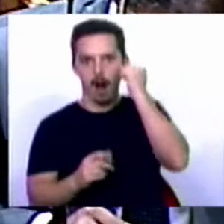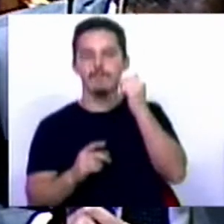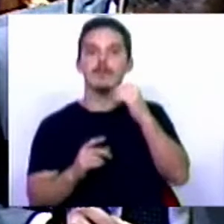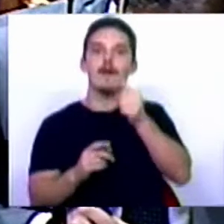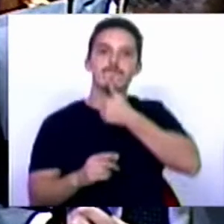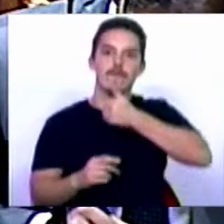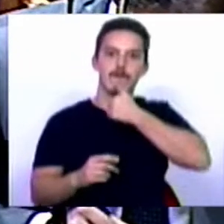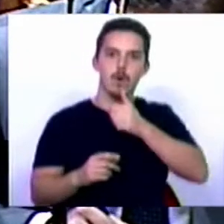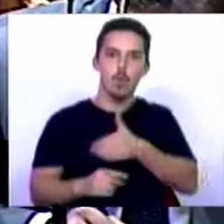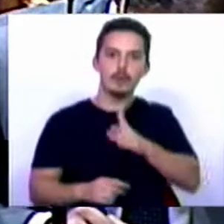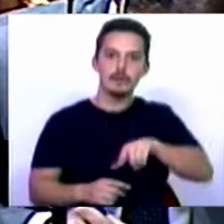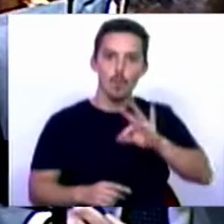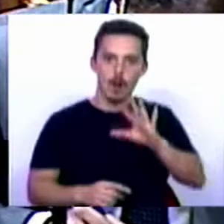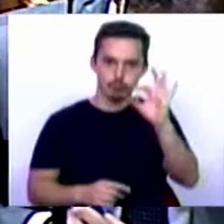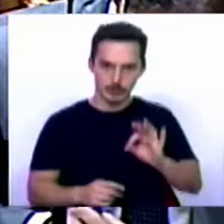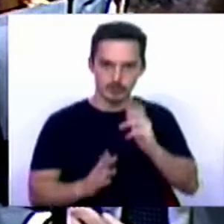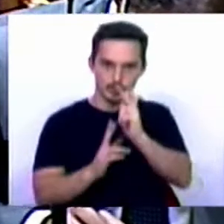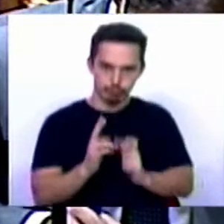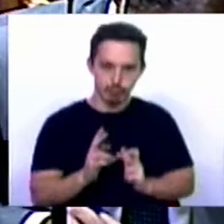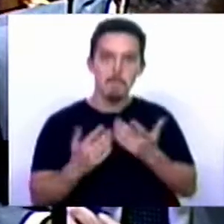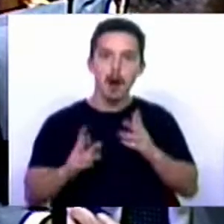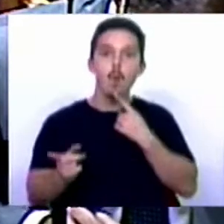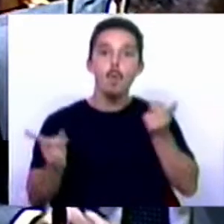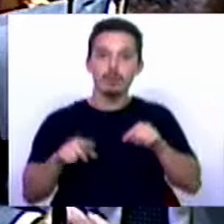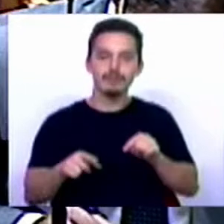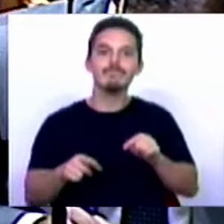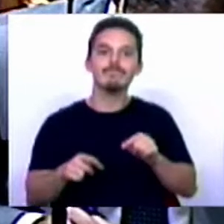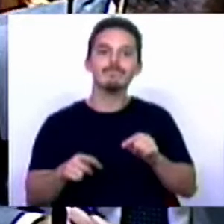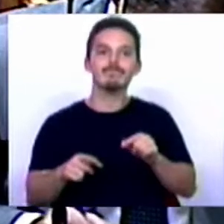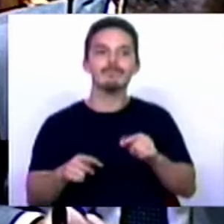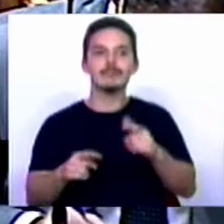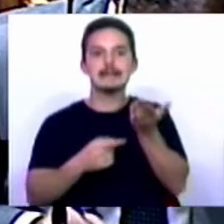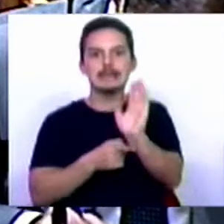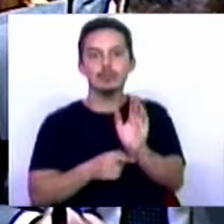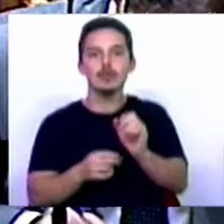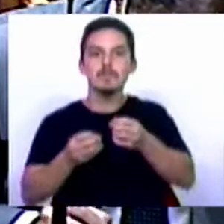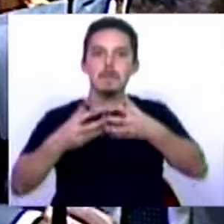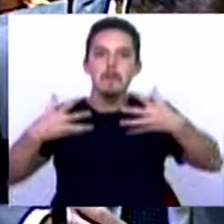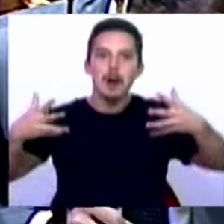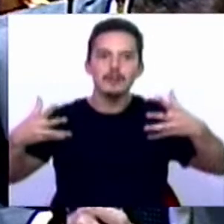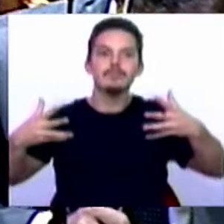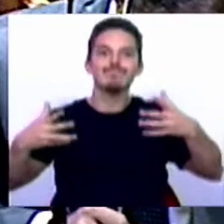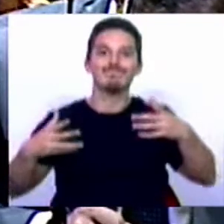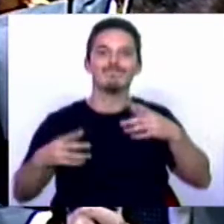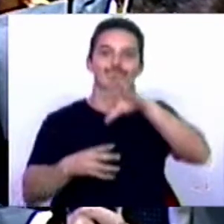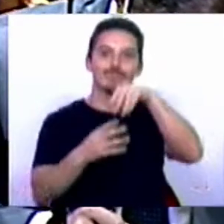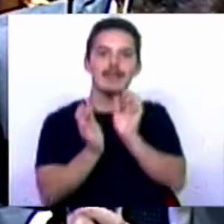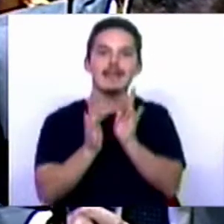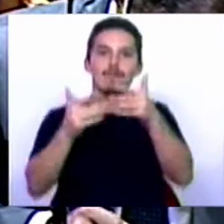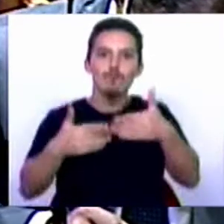,4%, mas novamente indicadores como o crescimento significativo das burlas informáticas,